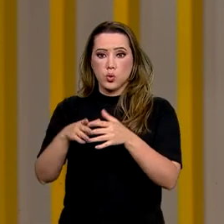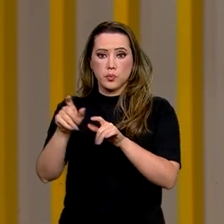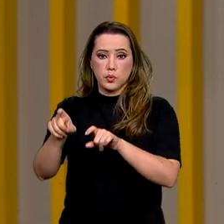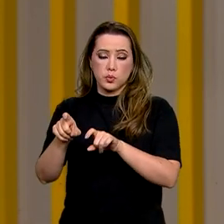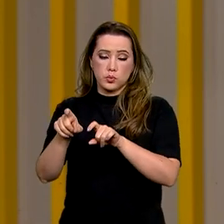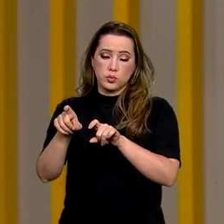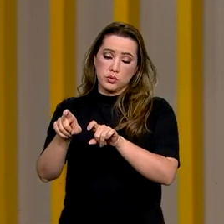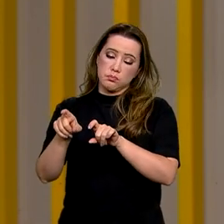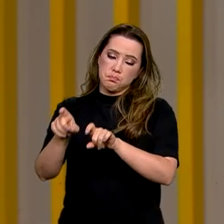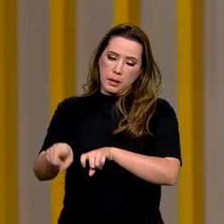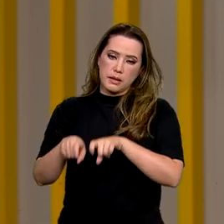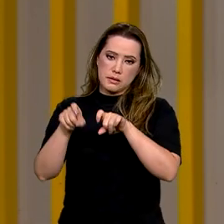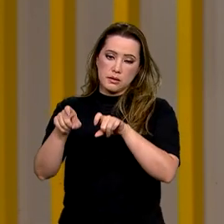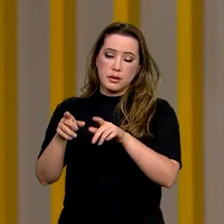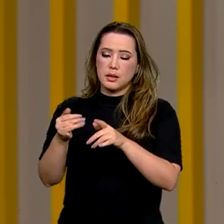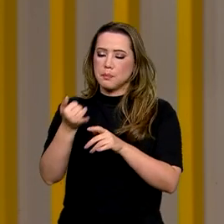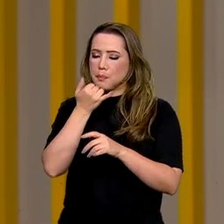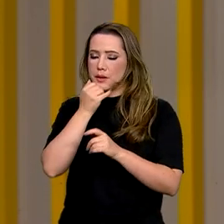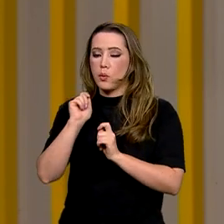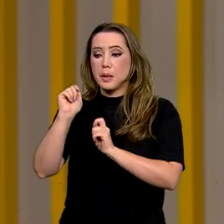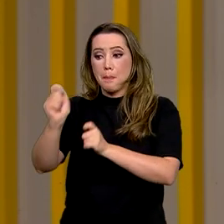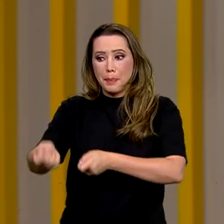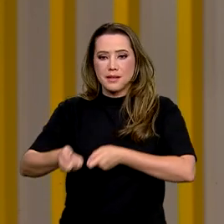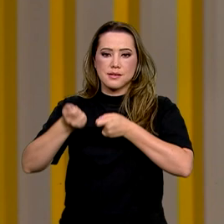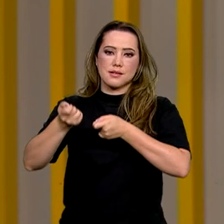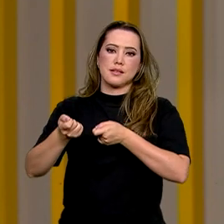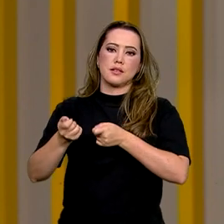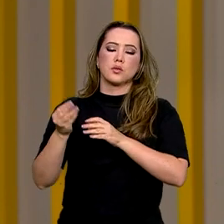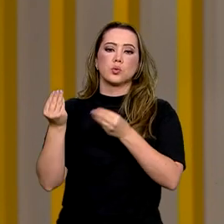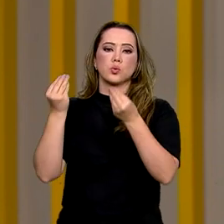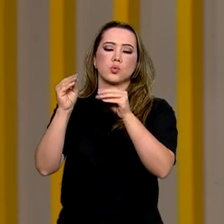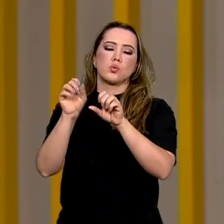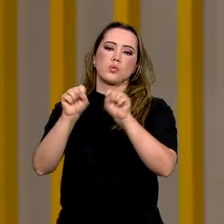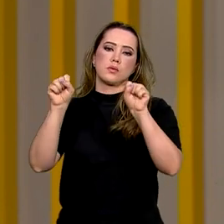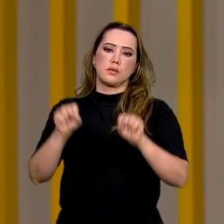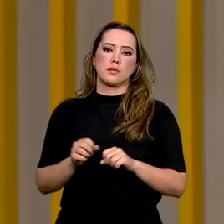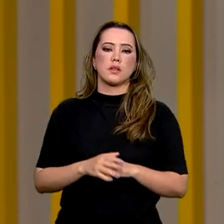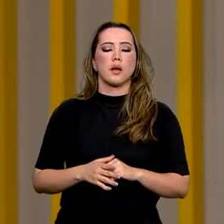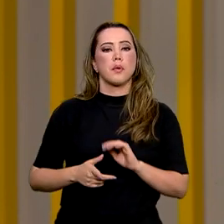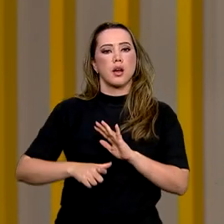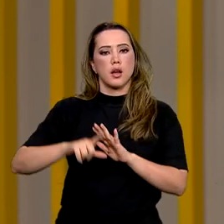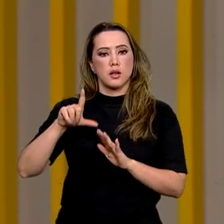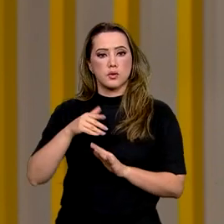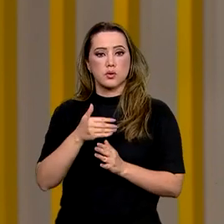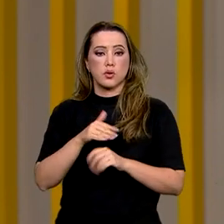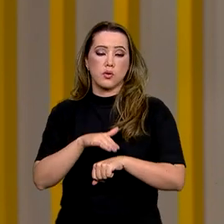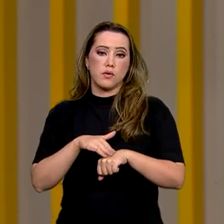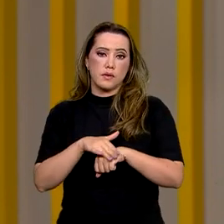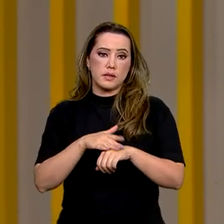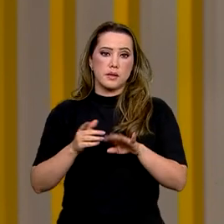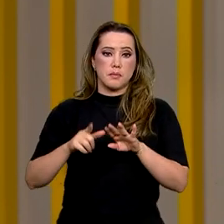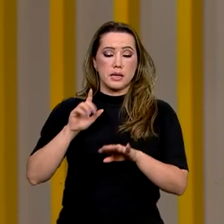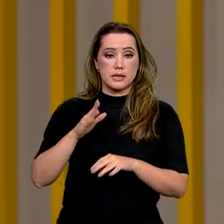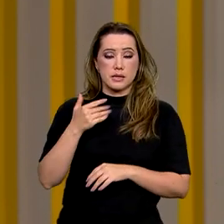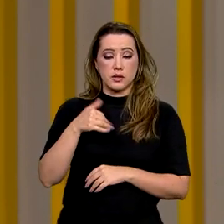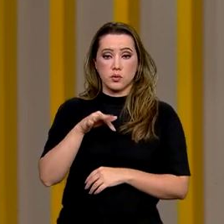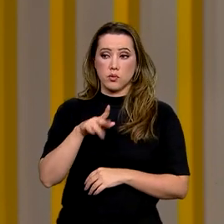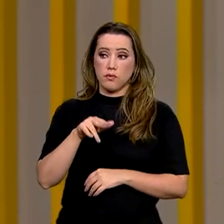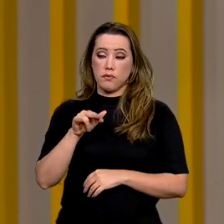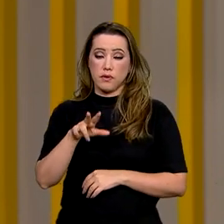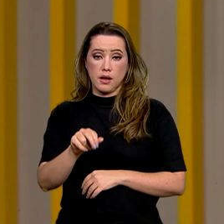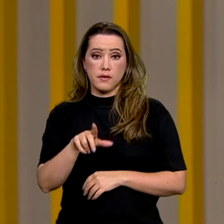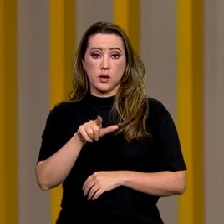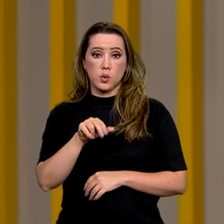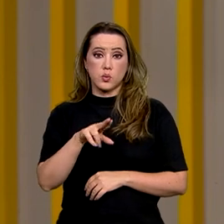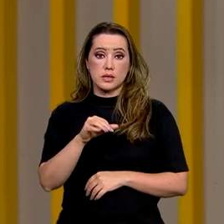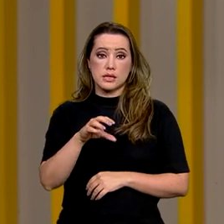E para falar com a gente sobre o assunto, eu conversei mais cedo aqui na EBC com Flávia Lucena Fredô, Secretária Nacional de Registro,